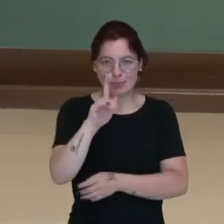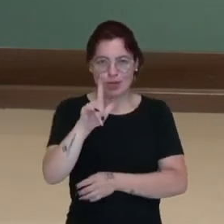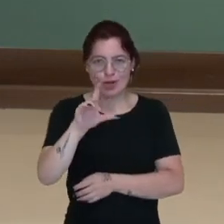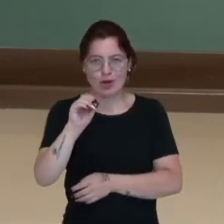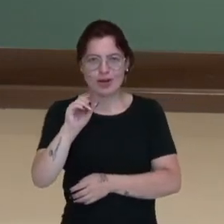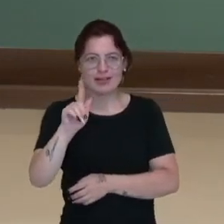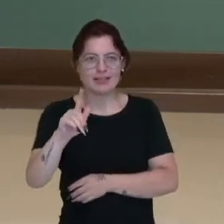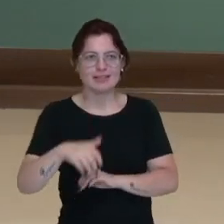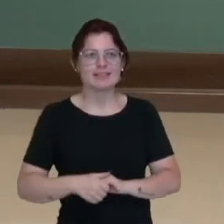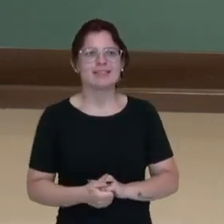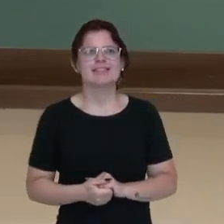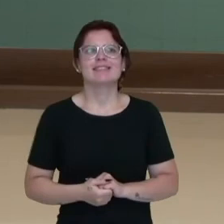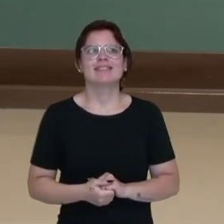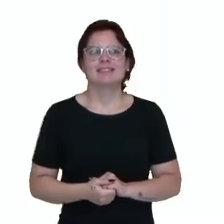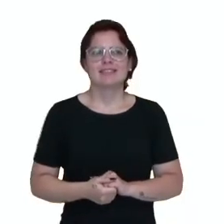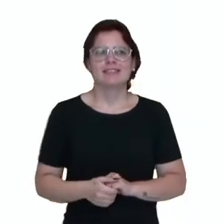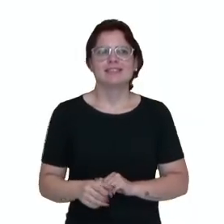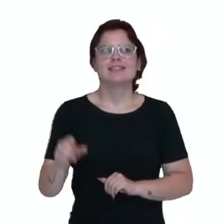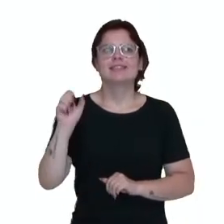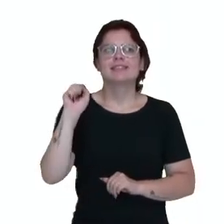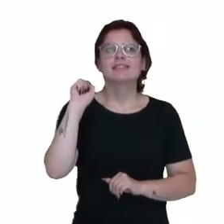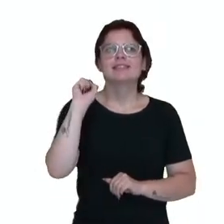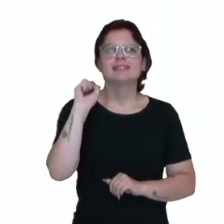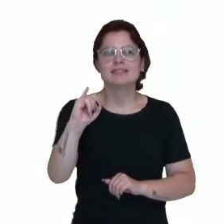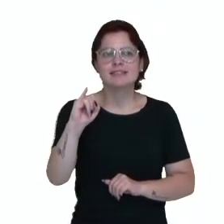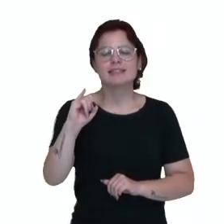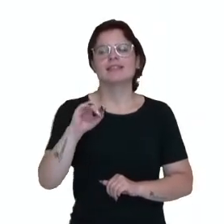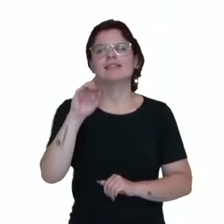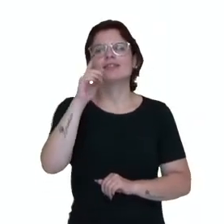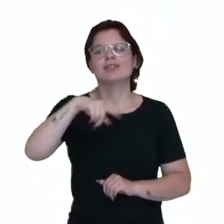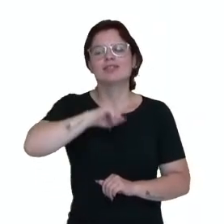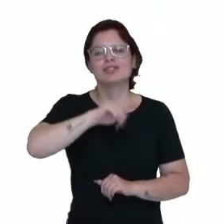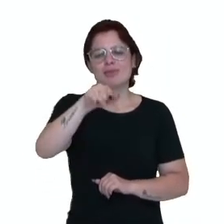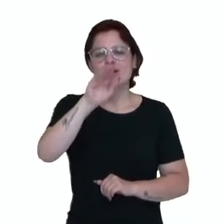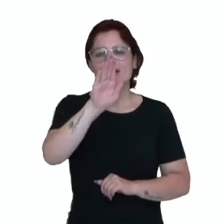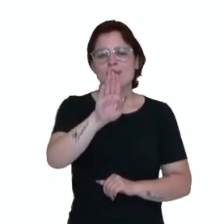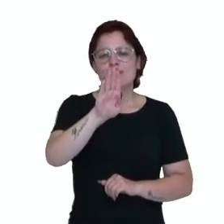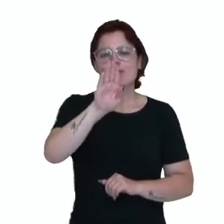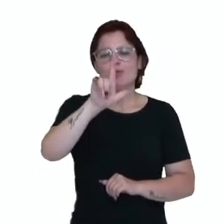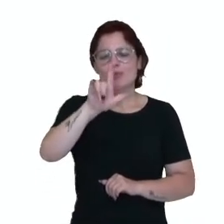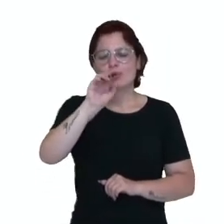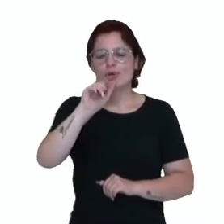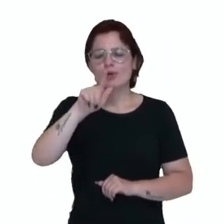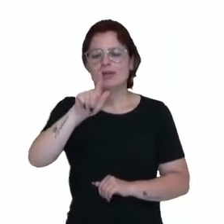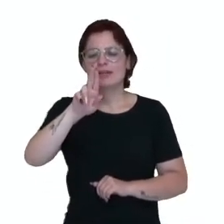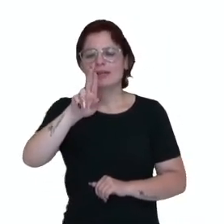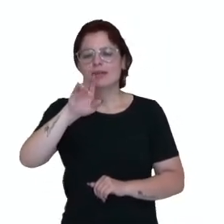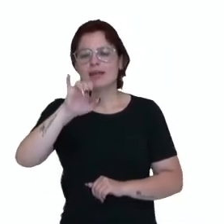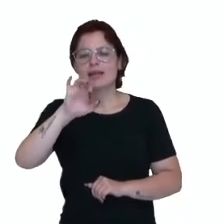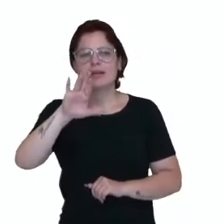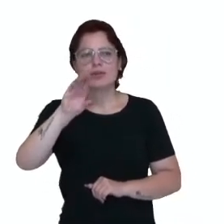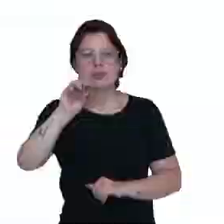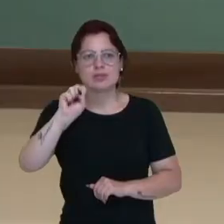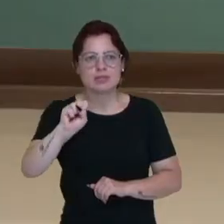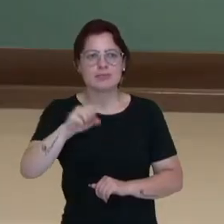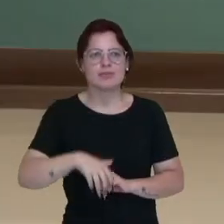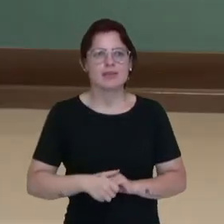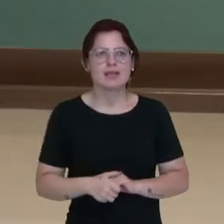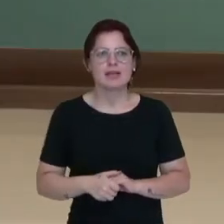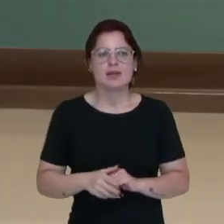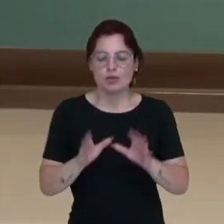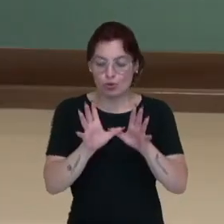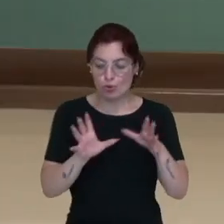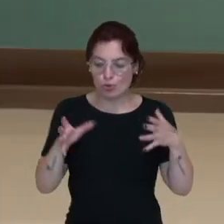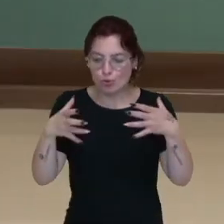Exato! Acertou quem disse que são chamados de blogueiros ou de blogueiras. E o conjunto de blogs, sabe como é chamado?